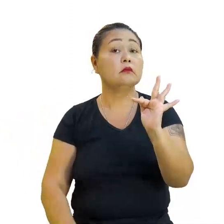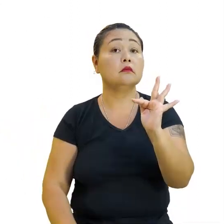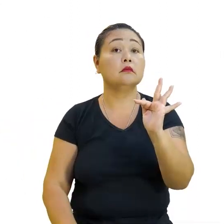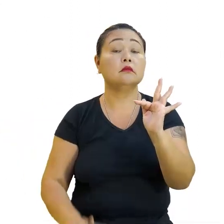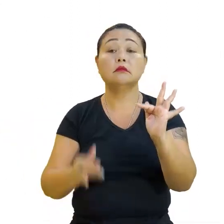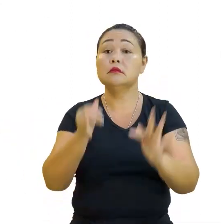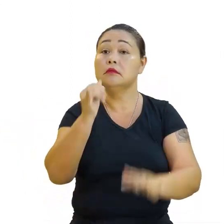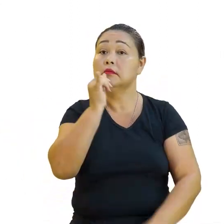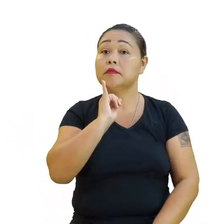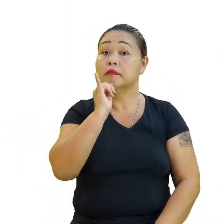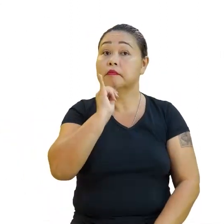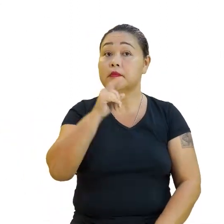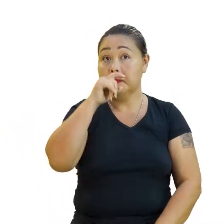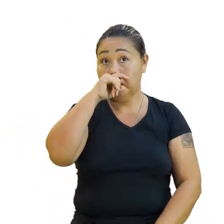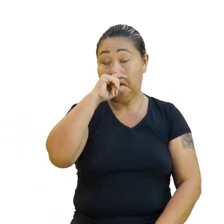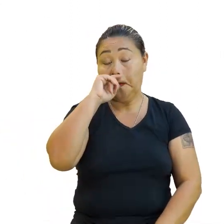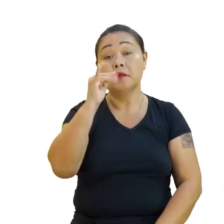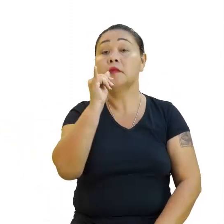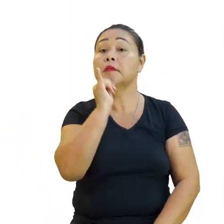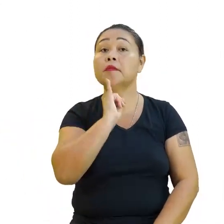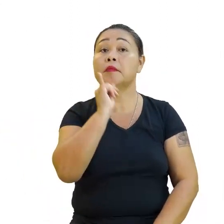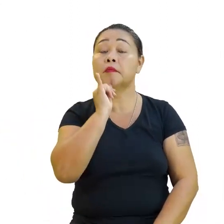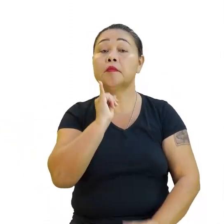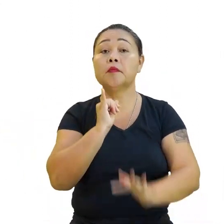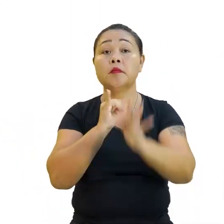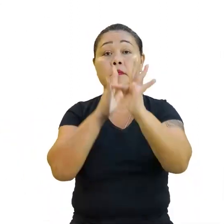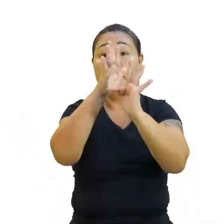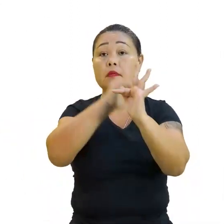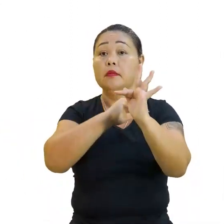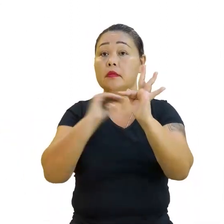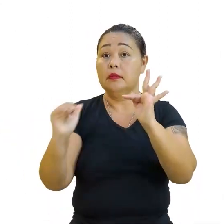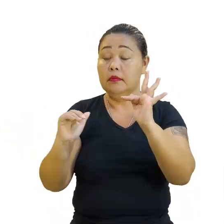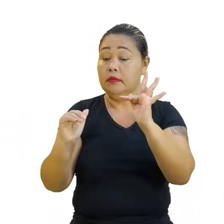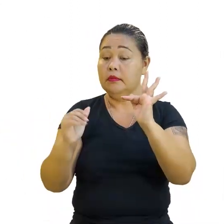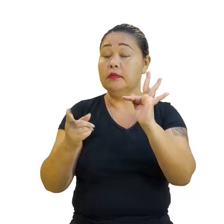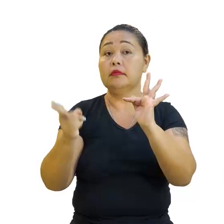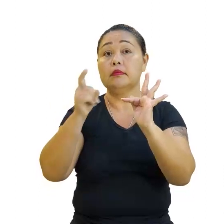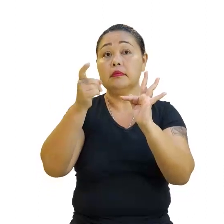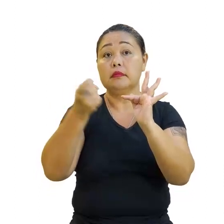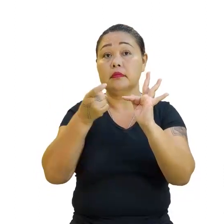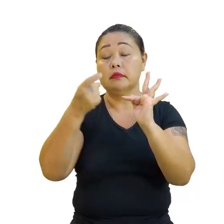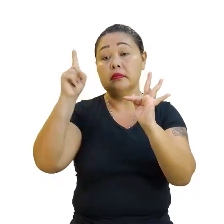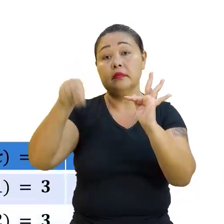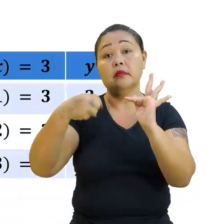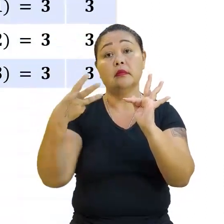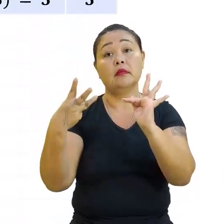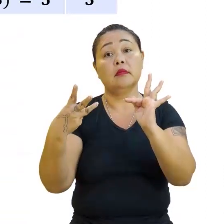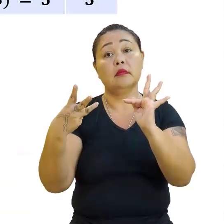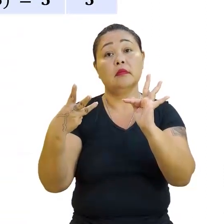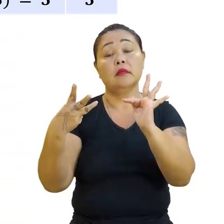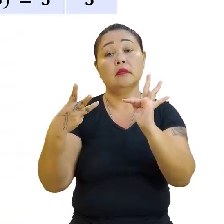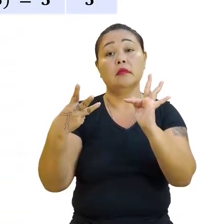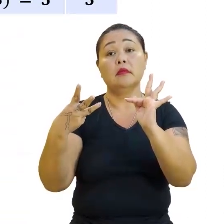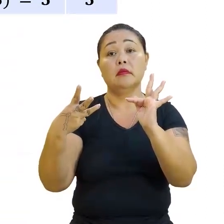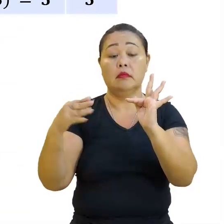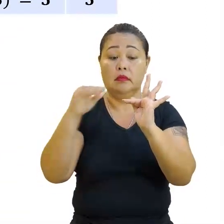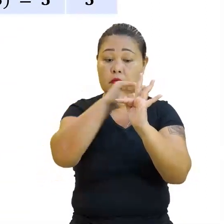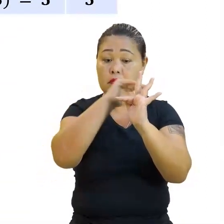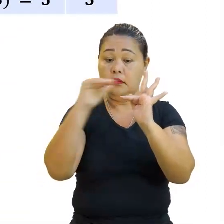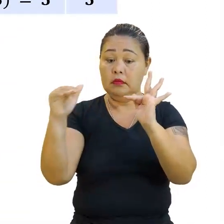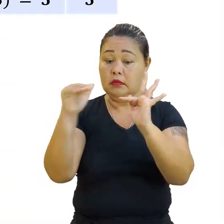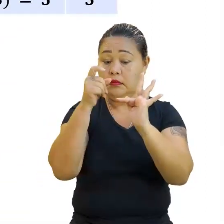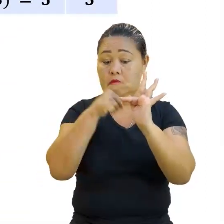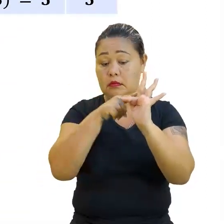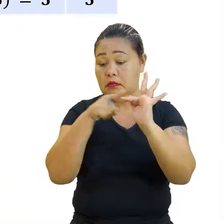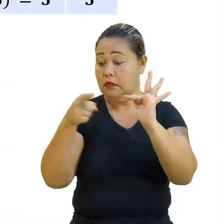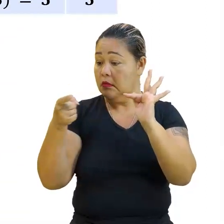exemplo algébrico agora, por exemplo. O gráfico da função f de X igual a 3 é uma reta paralela ao eixo